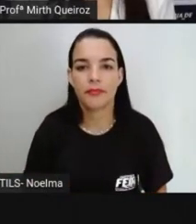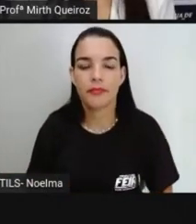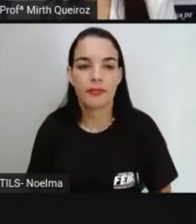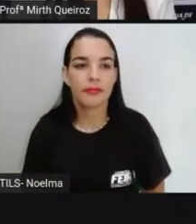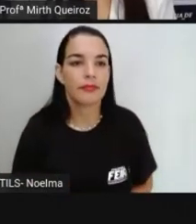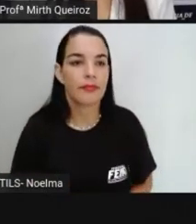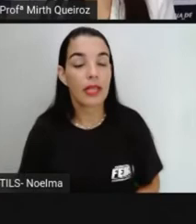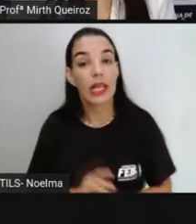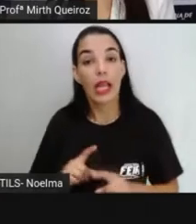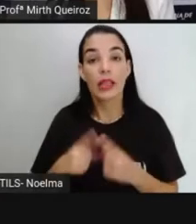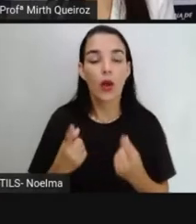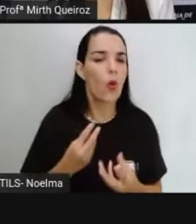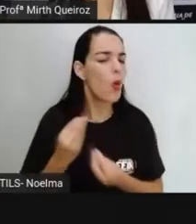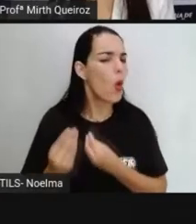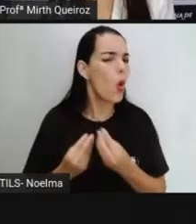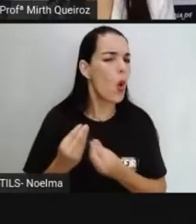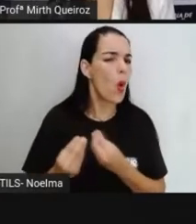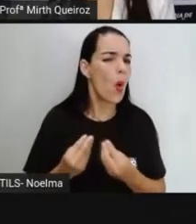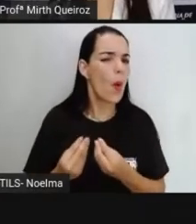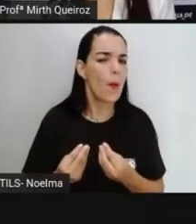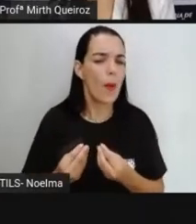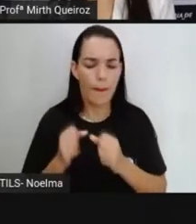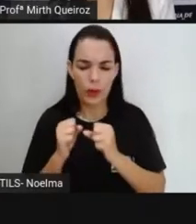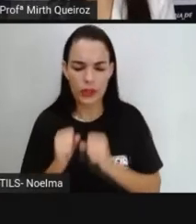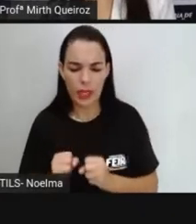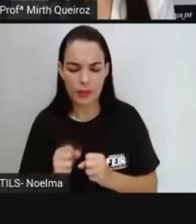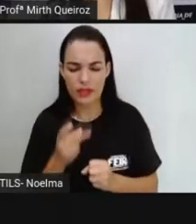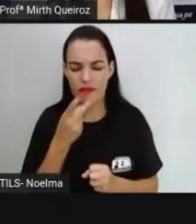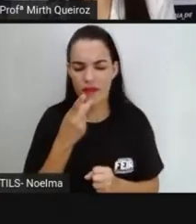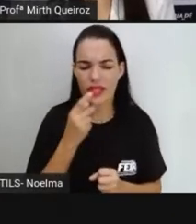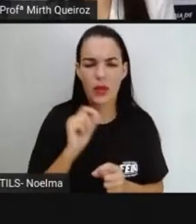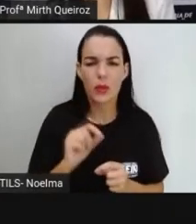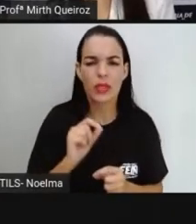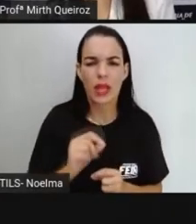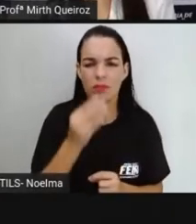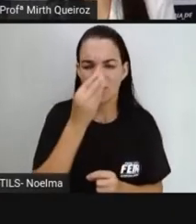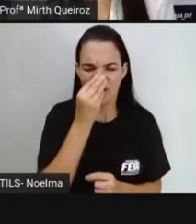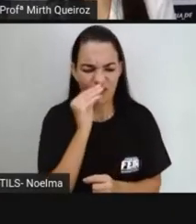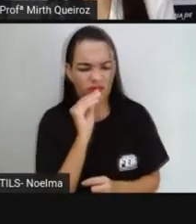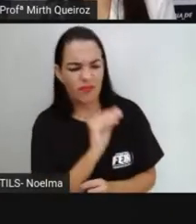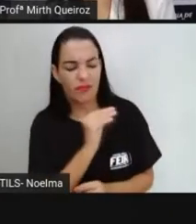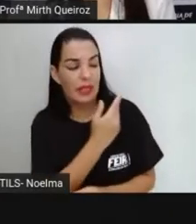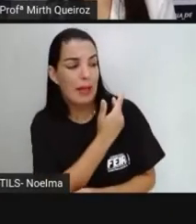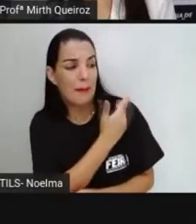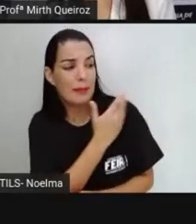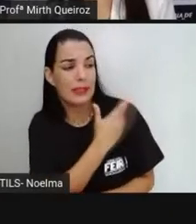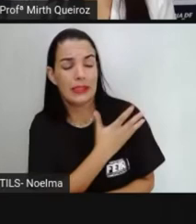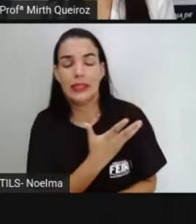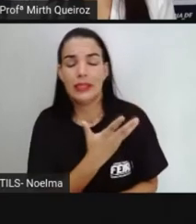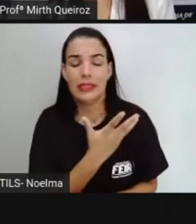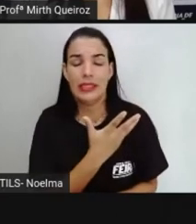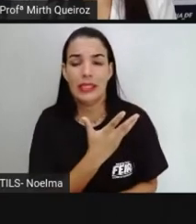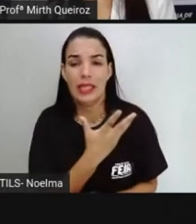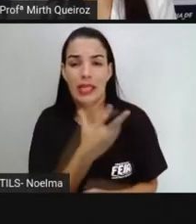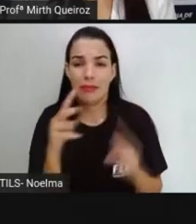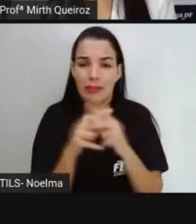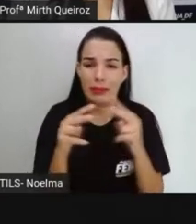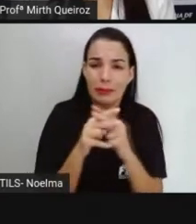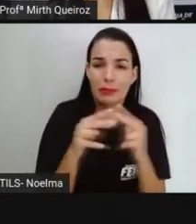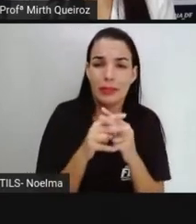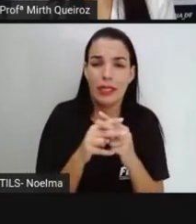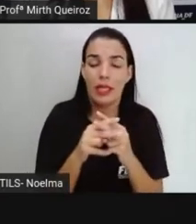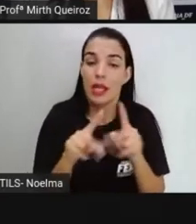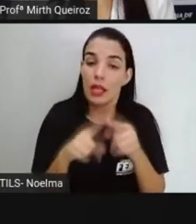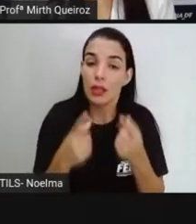A maneira como lidamos Com a intolerância Ao estresse E à frustração É o ponto-chave Para a